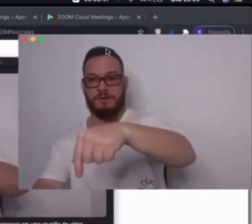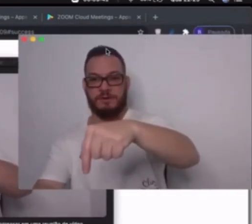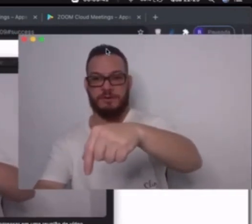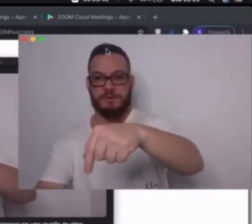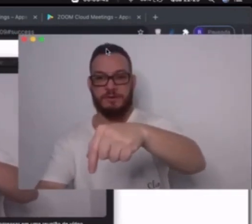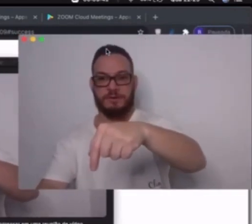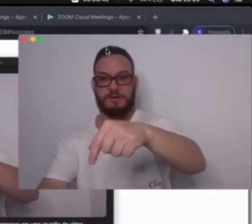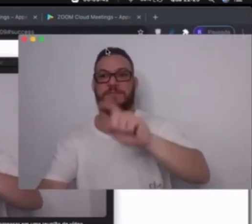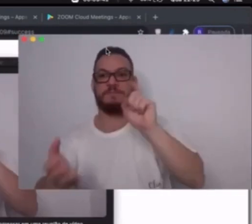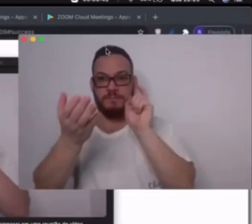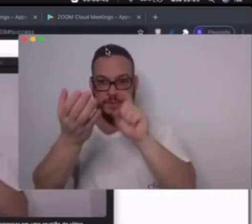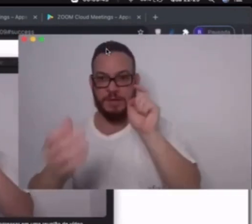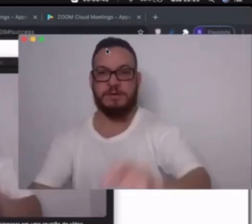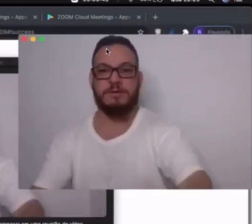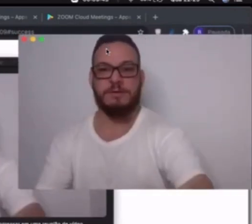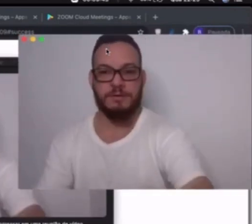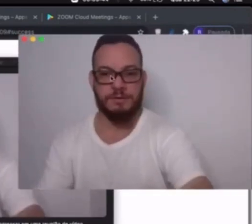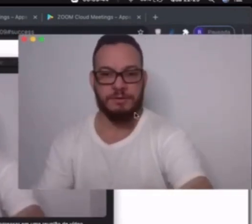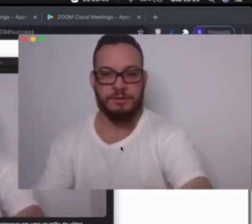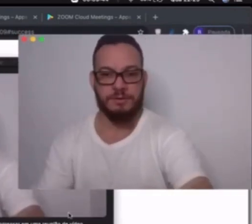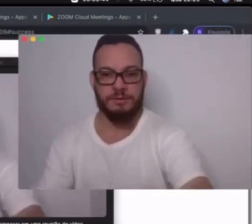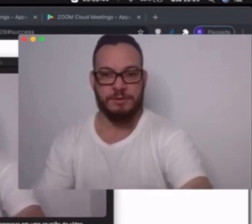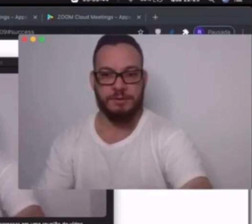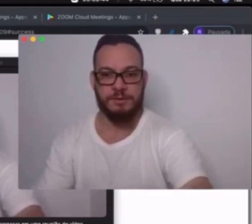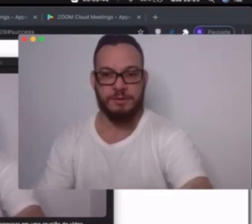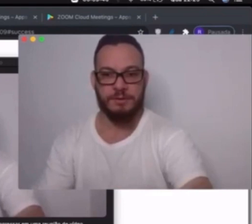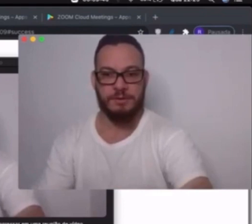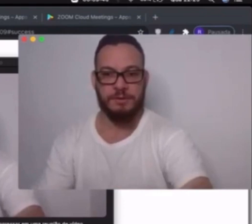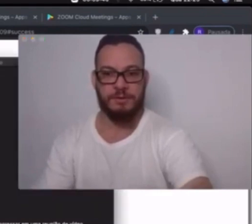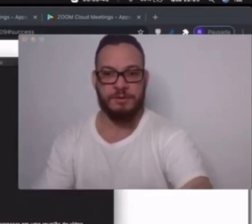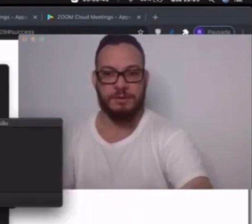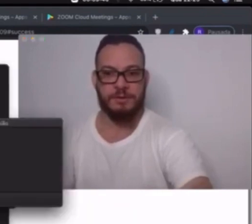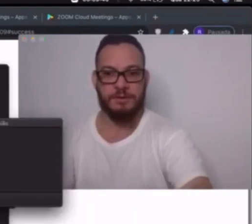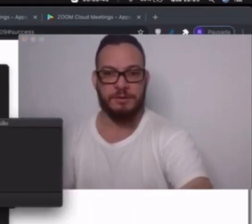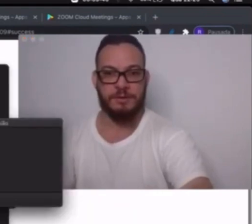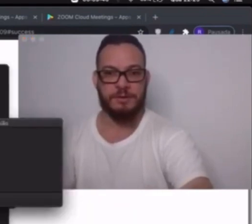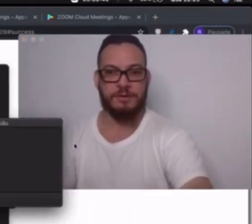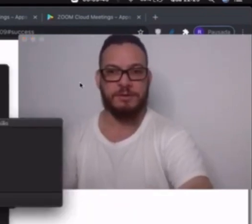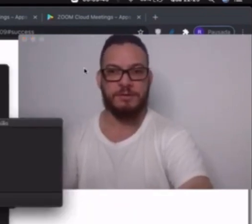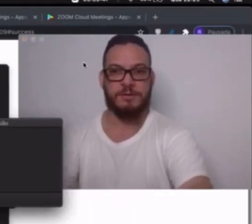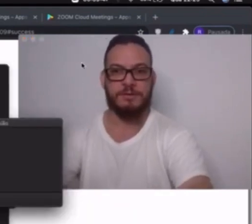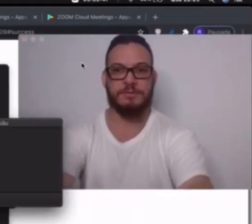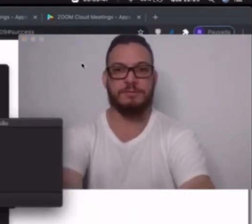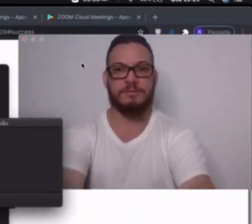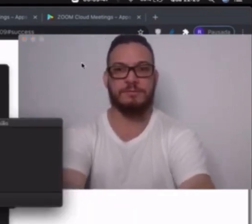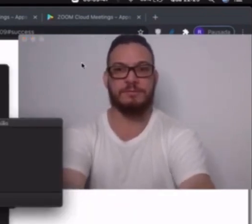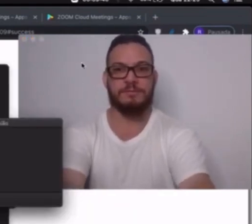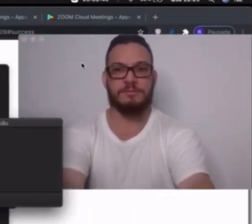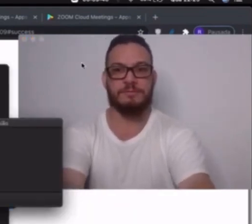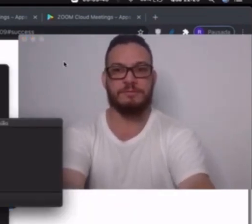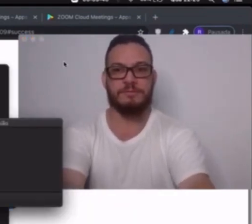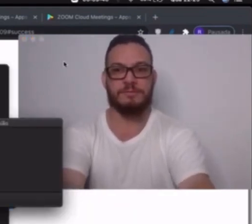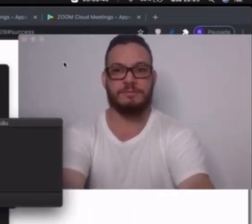Aí aqui embaixo vai aparecer essa segunda janela mostrando para você o seu vídeo. Aí você clica aqui, que você quer seguir e entrar.